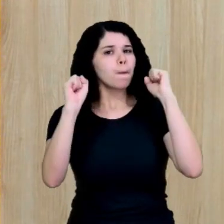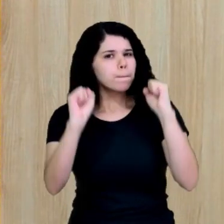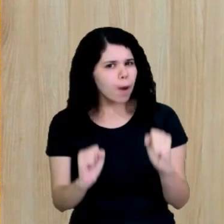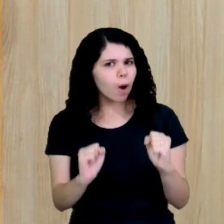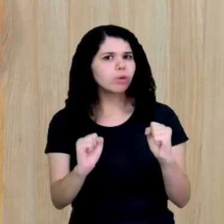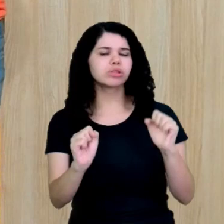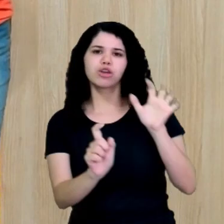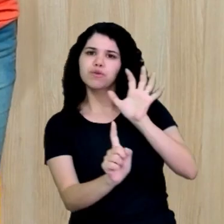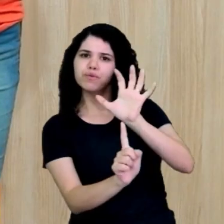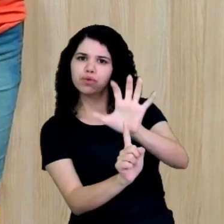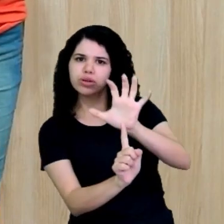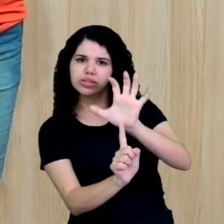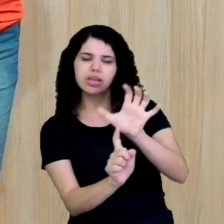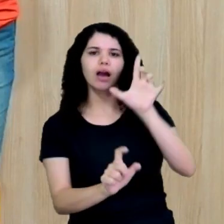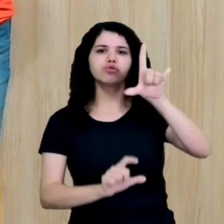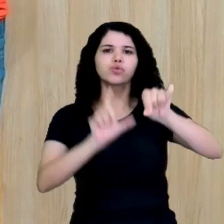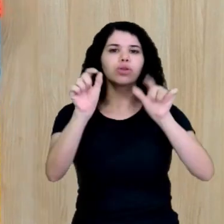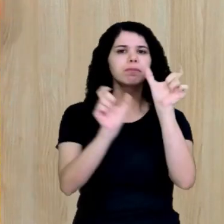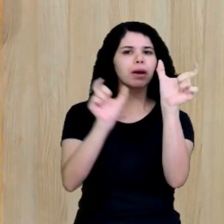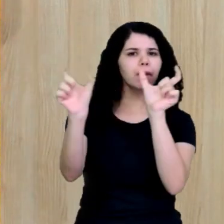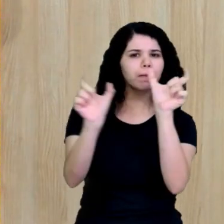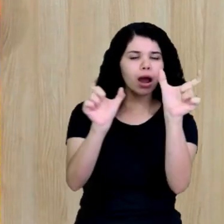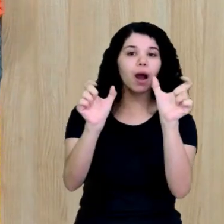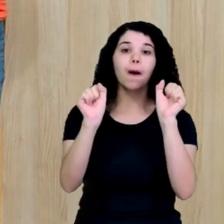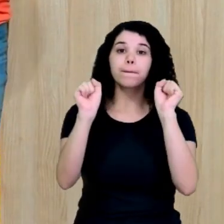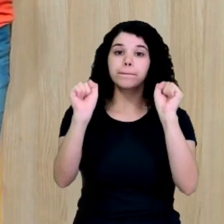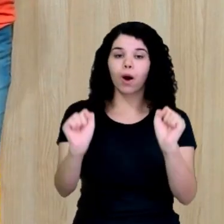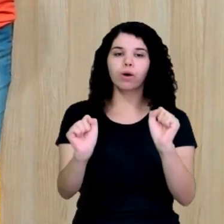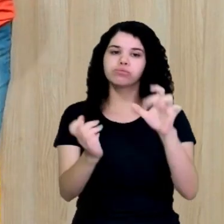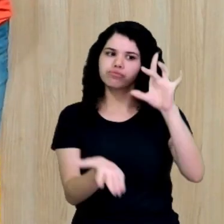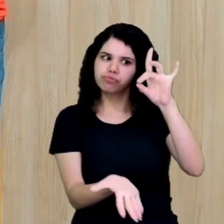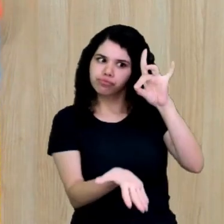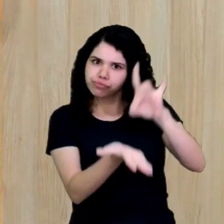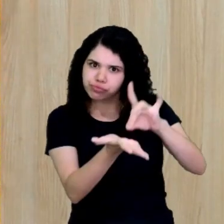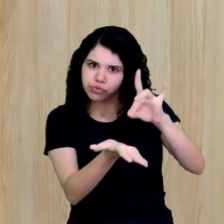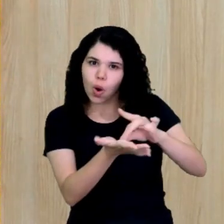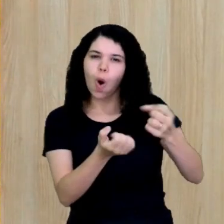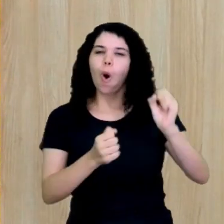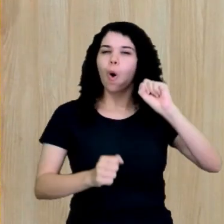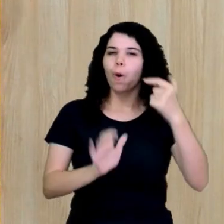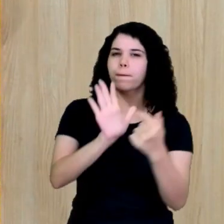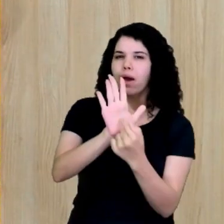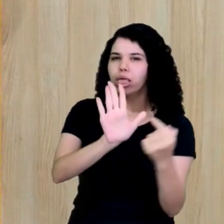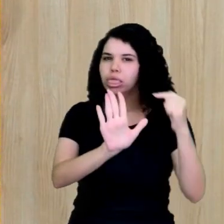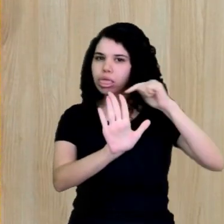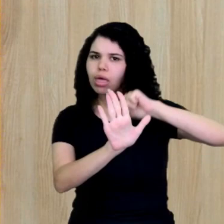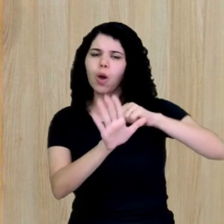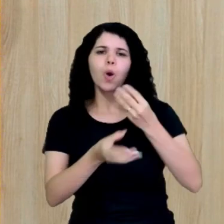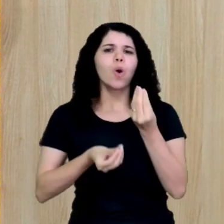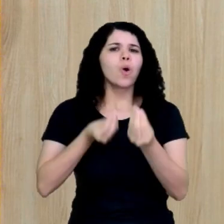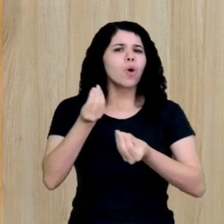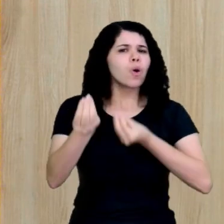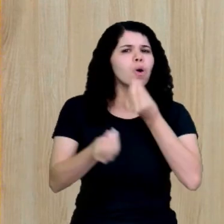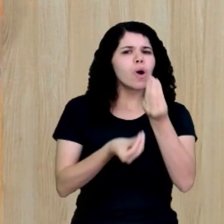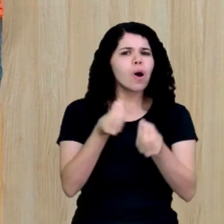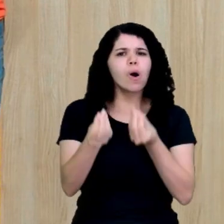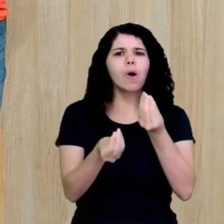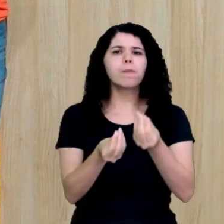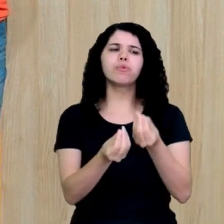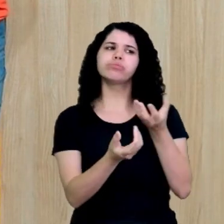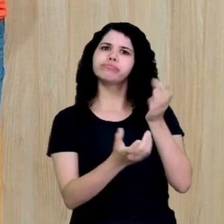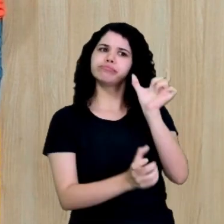escolha das palavras? Se elas vão estar no seu sentido original, no seu sentido figurado, como é que essas palavras vão